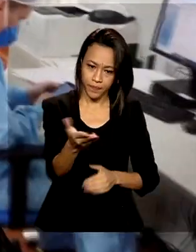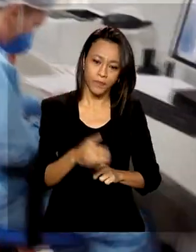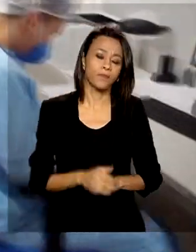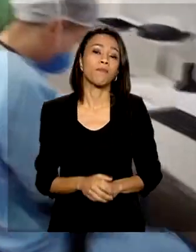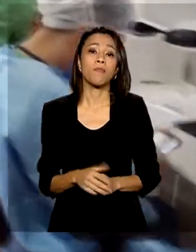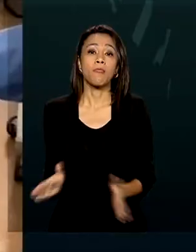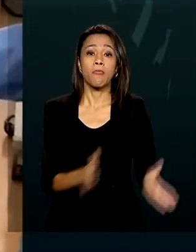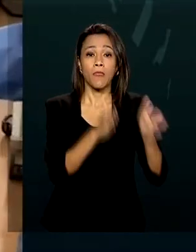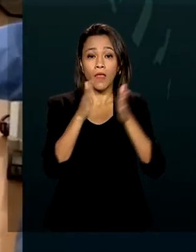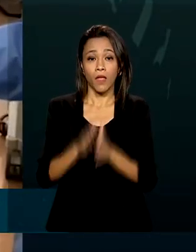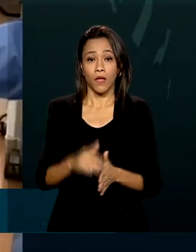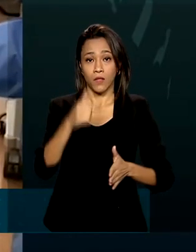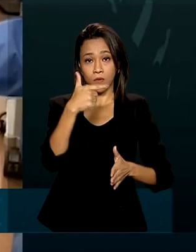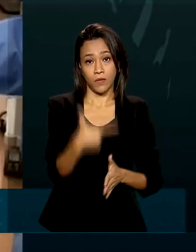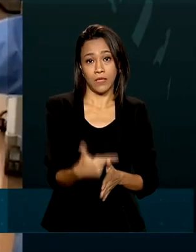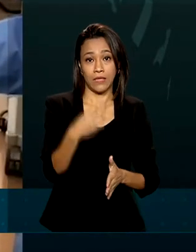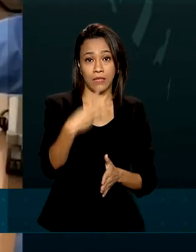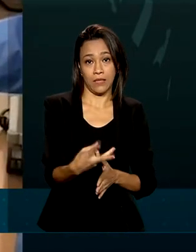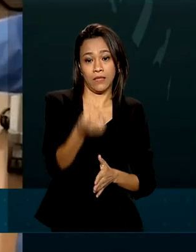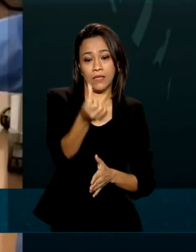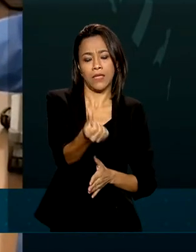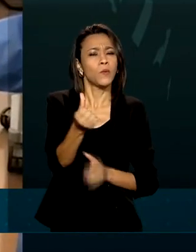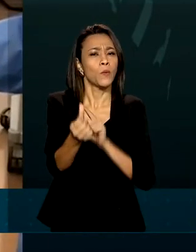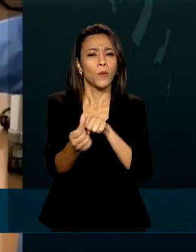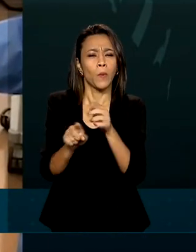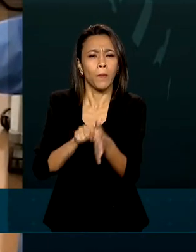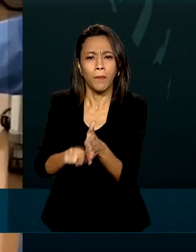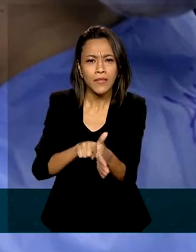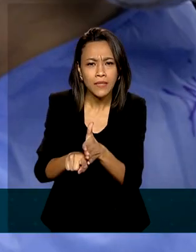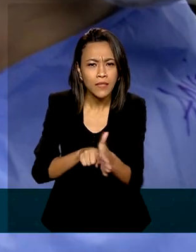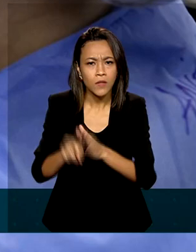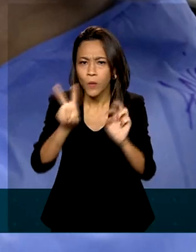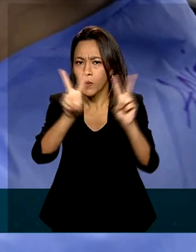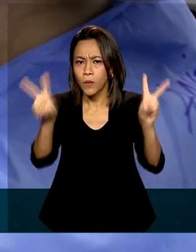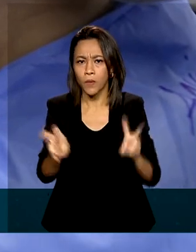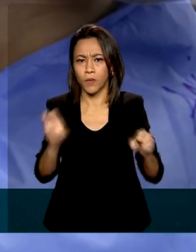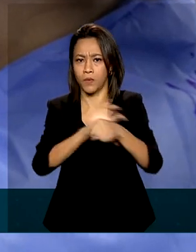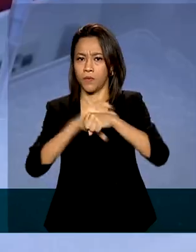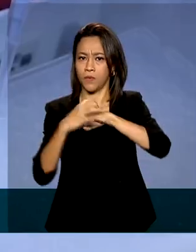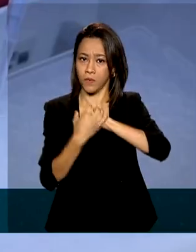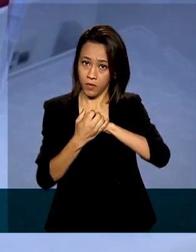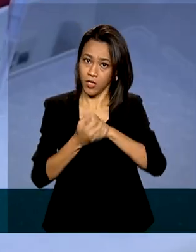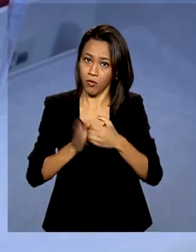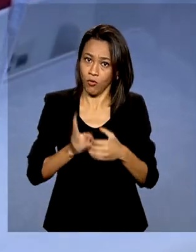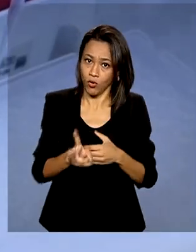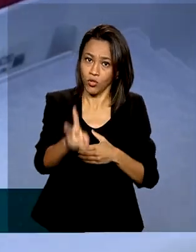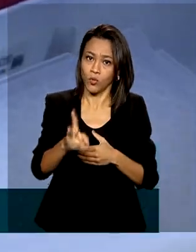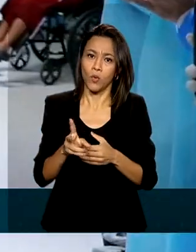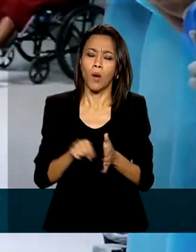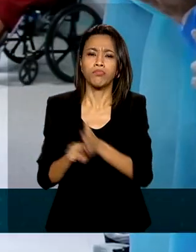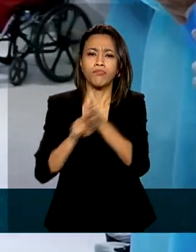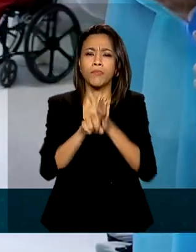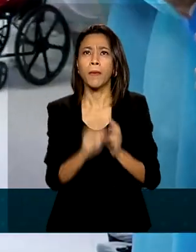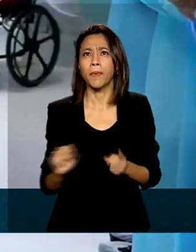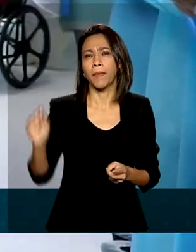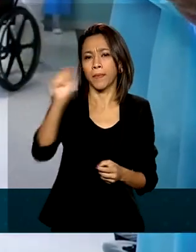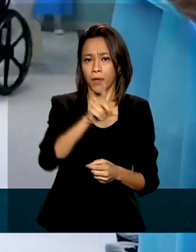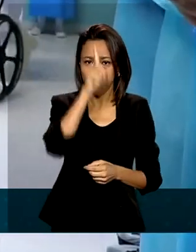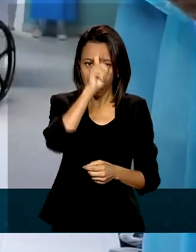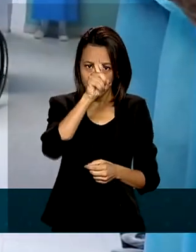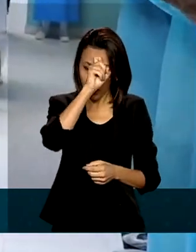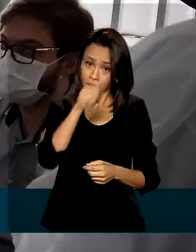São 236 pesquisas sobre a Covid-19 em andamento nos hospitais universitários federais